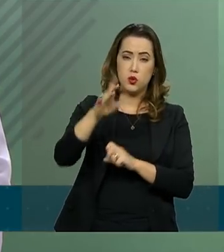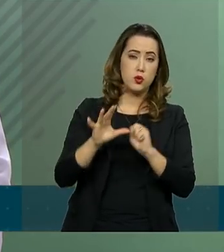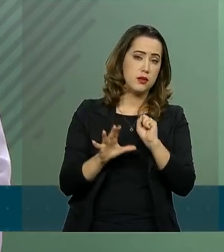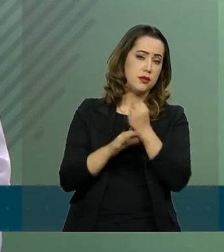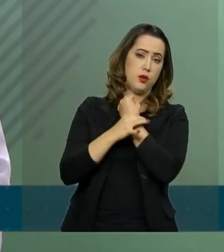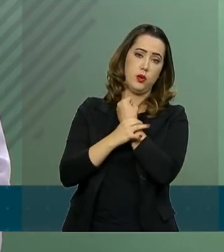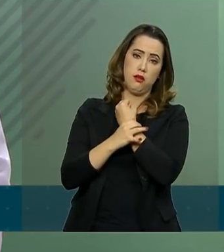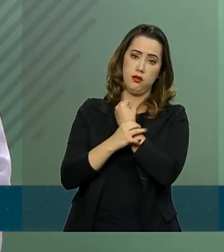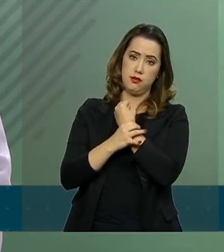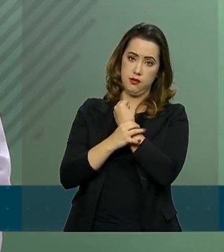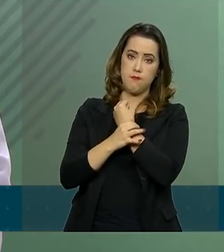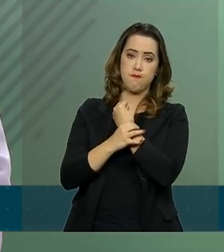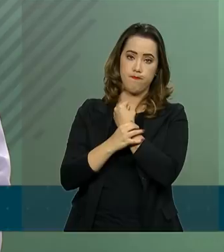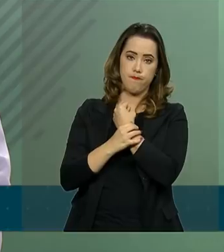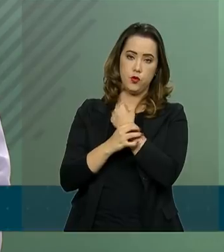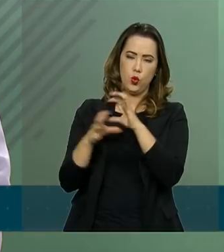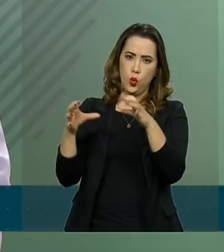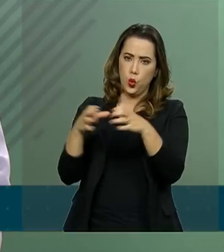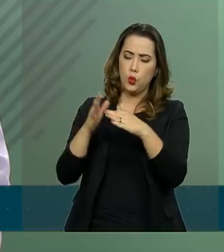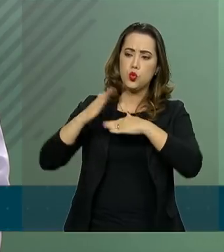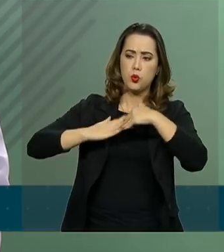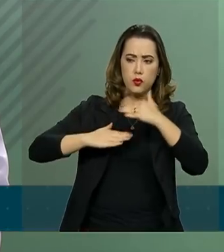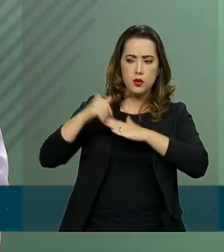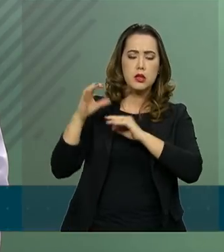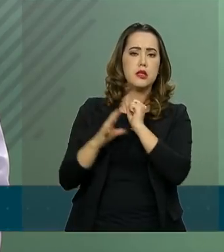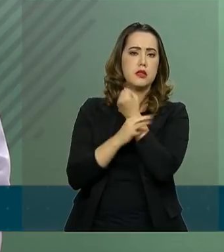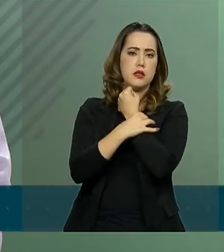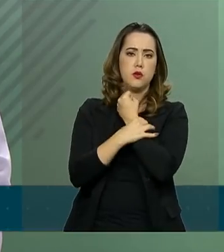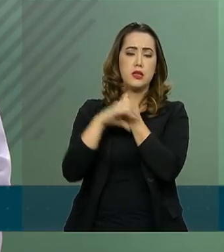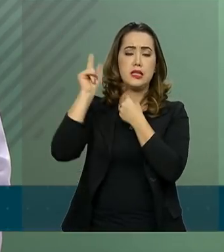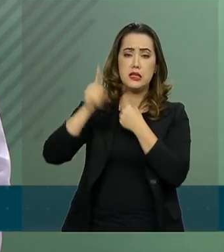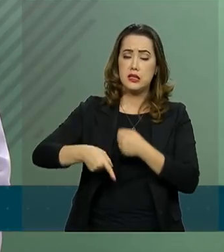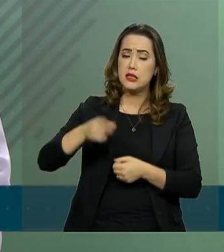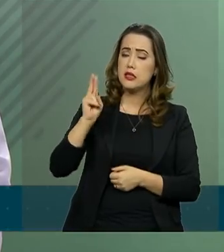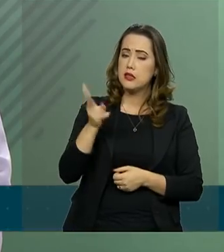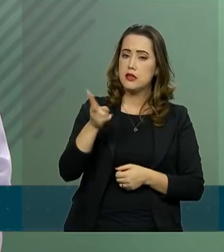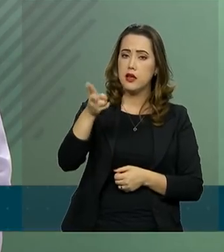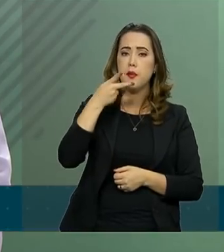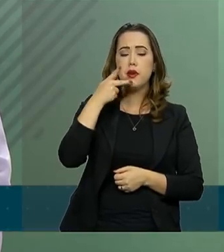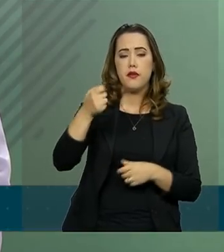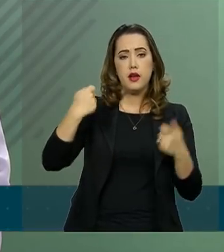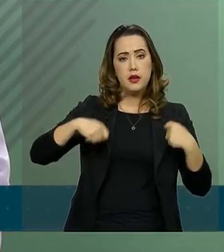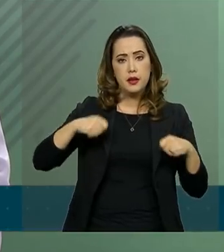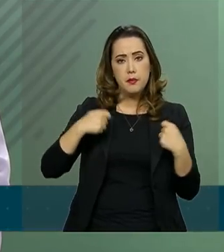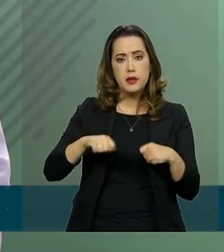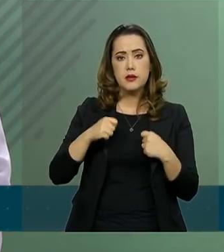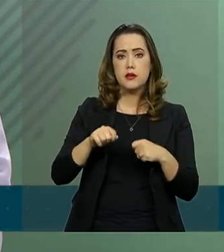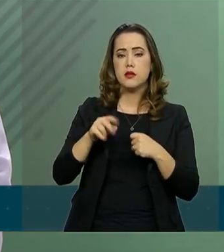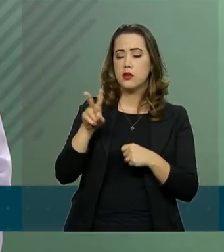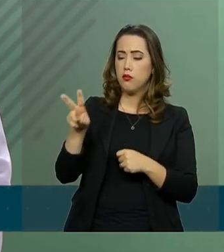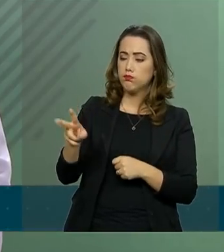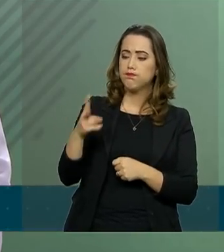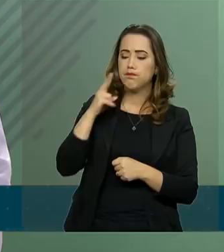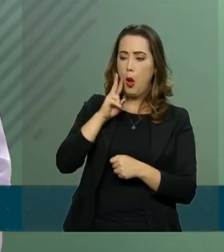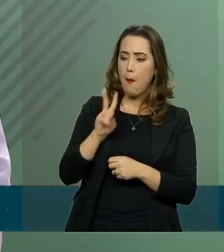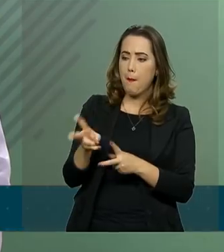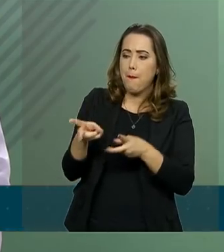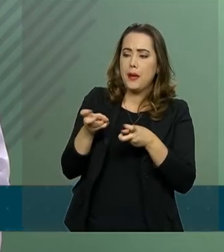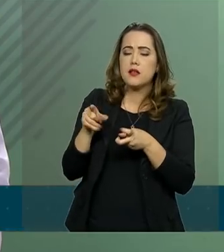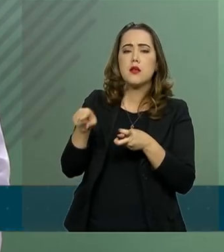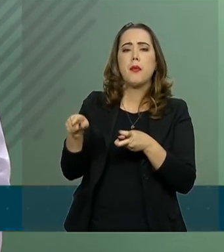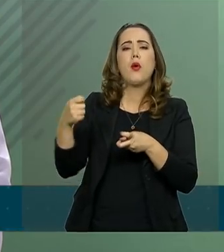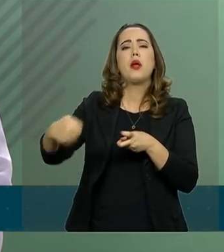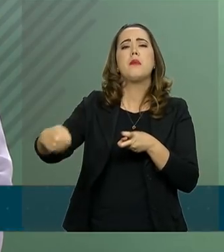de segurança pública e é um defensor do atendimento das necessidades desta